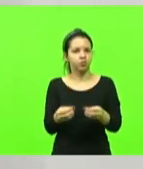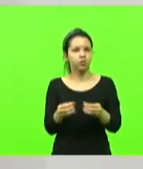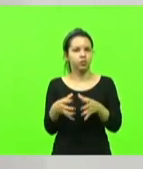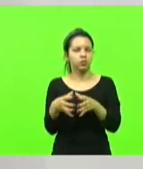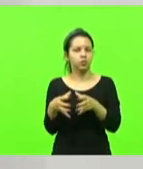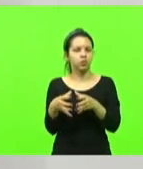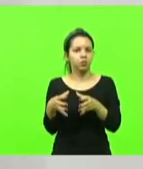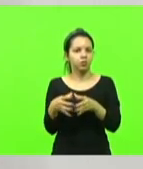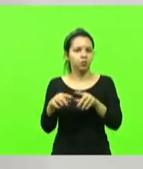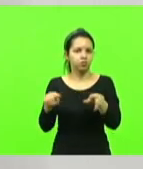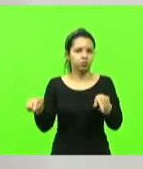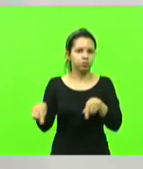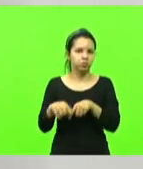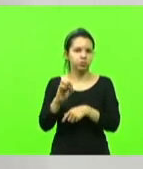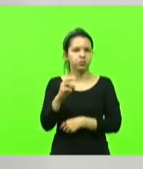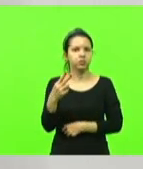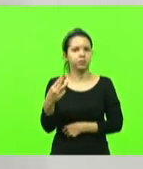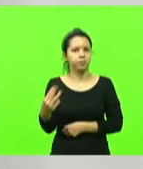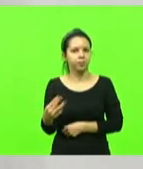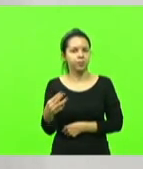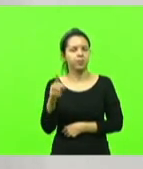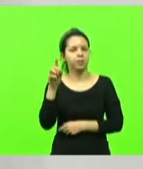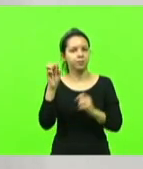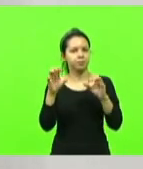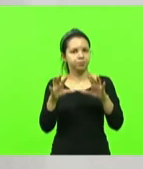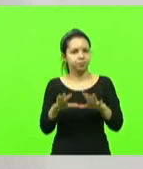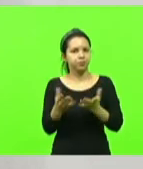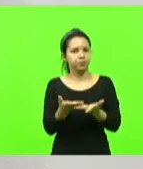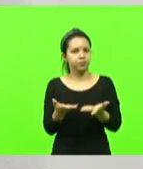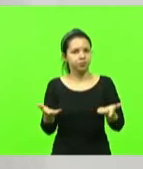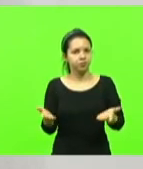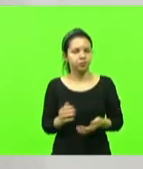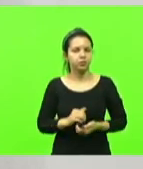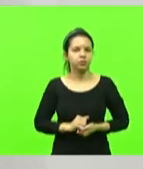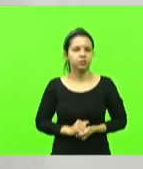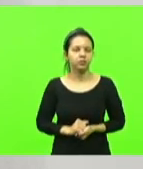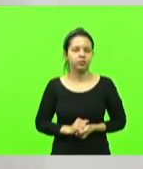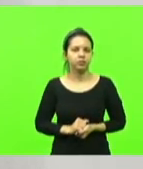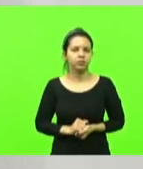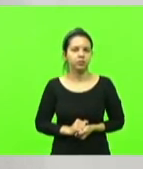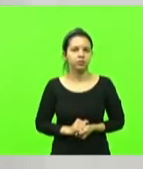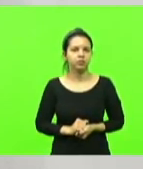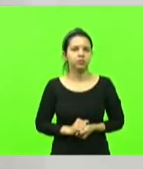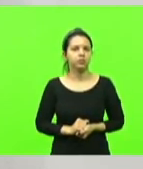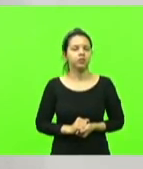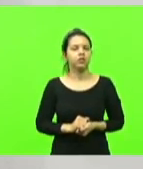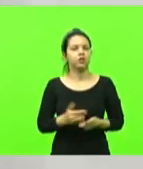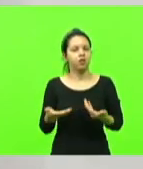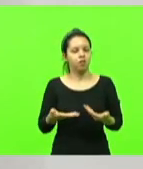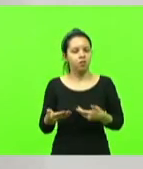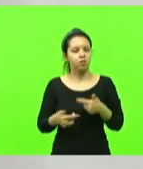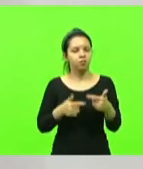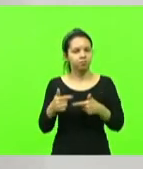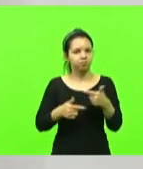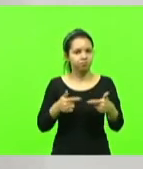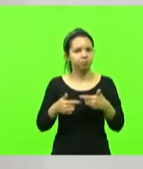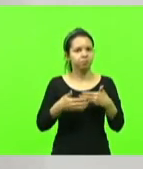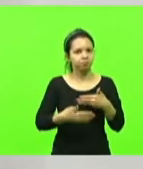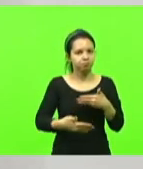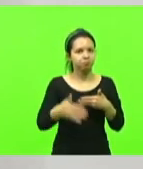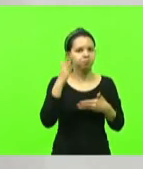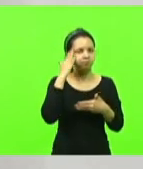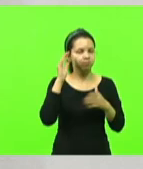023. Que Deus te abençoe grandemente nessa sua carreira que está começando e tenho certeza que vai ser muito